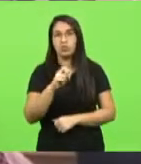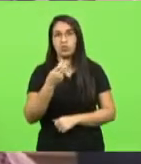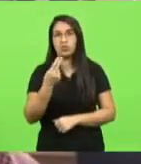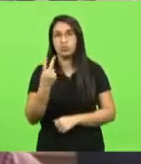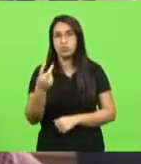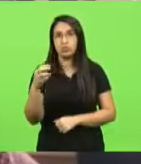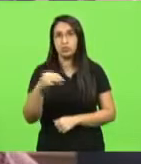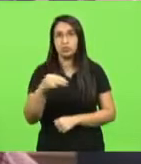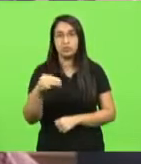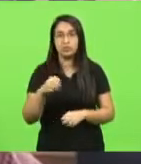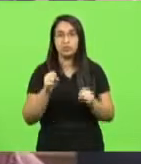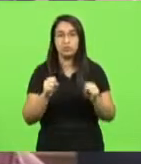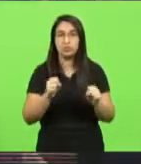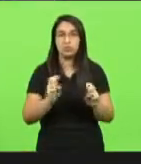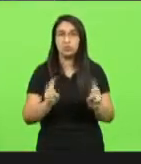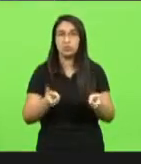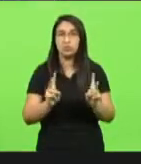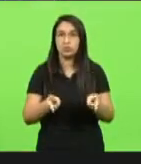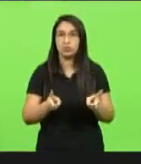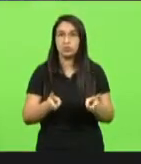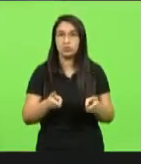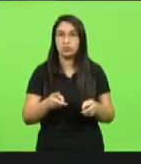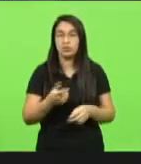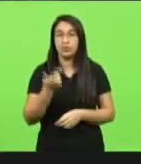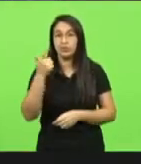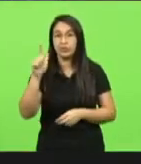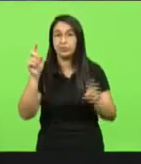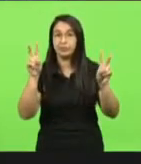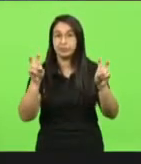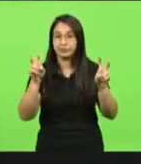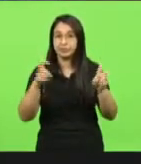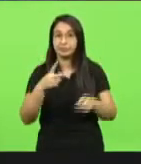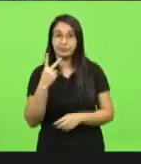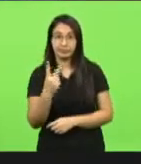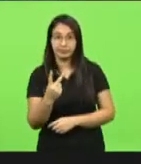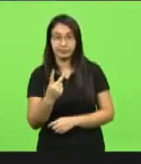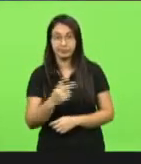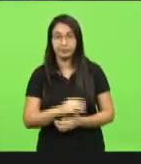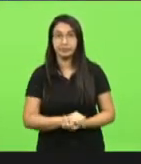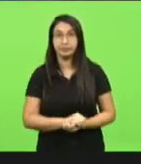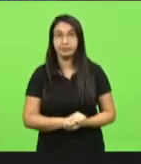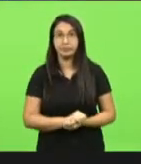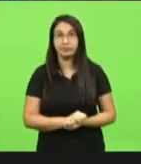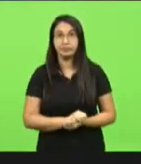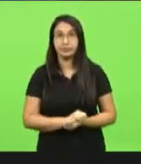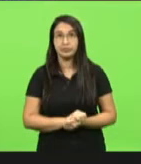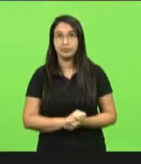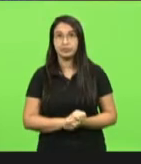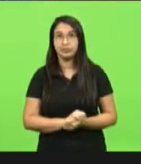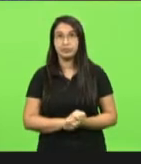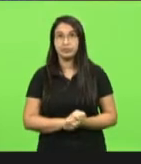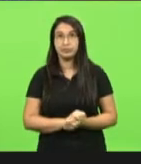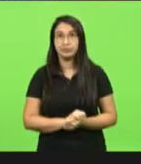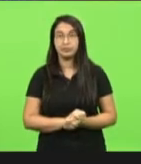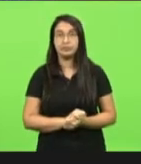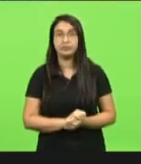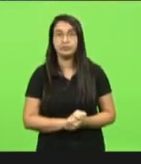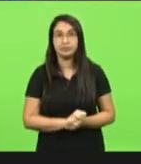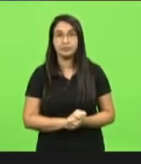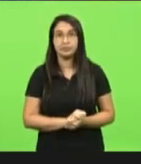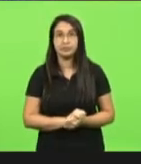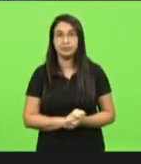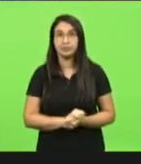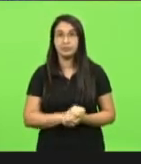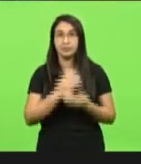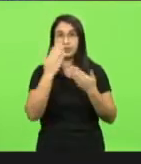para que eu possa continuar aqui o segundo assunto que é tão importante como esse primeiro aqui. Dois minutos, deputado. Obrigado,